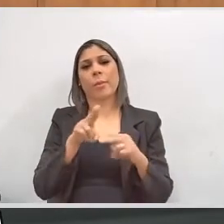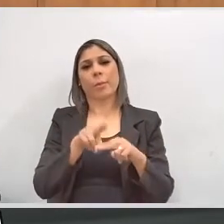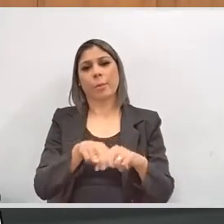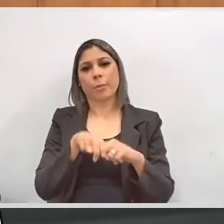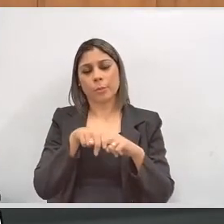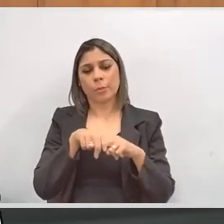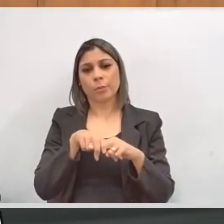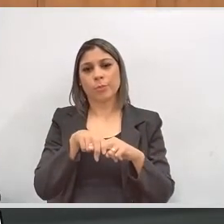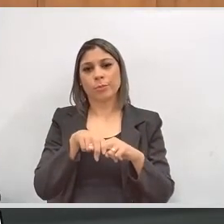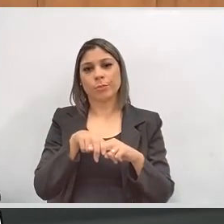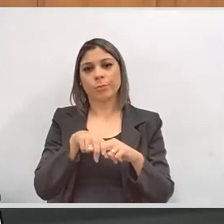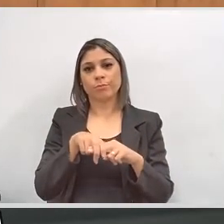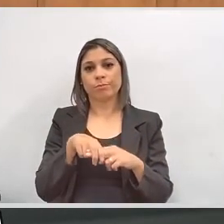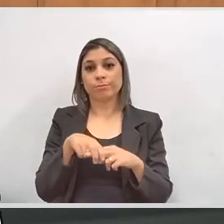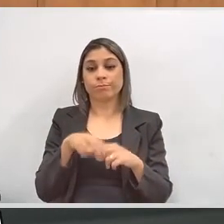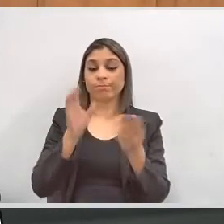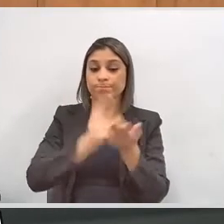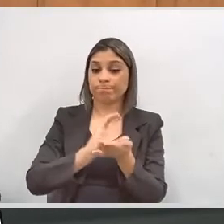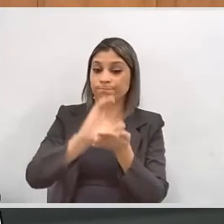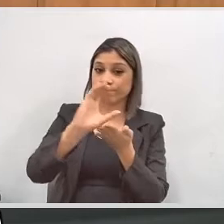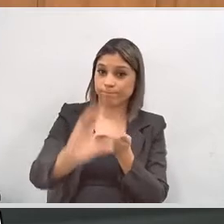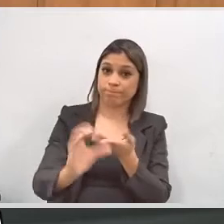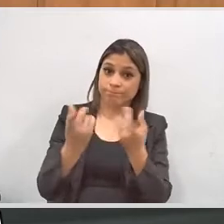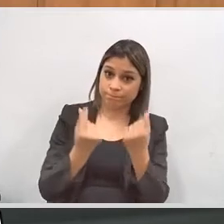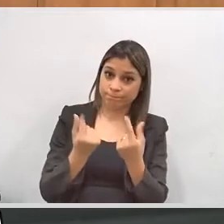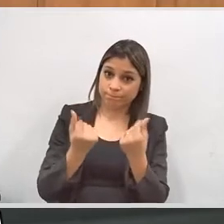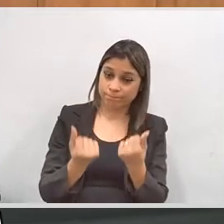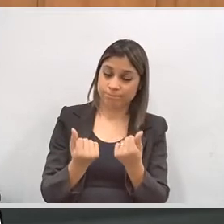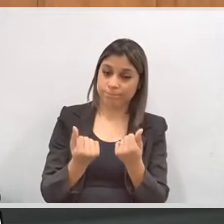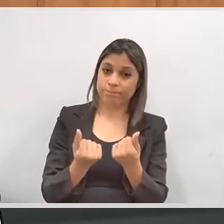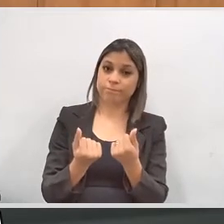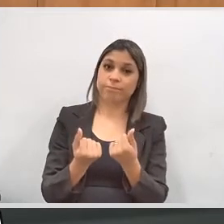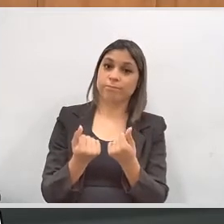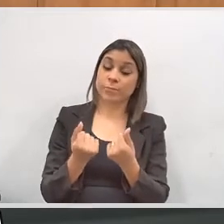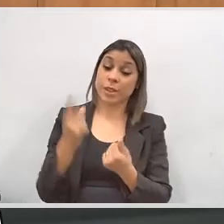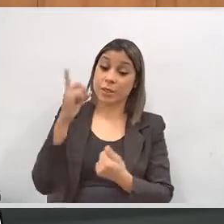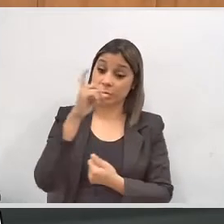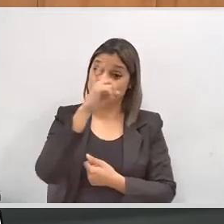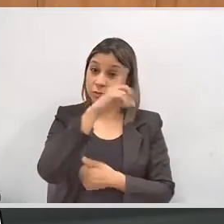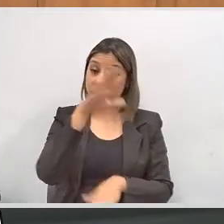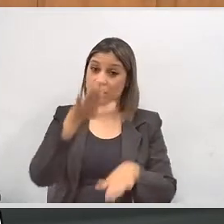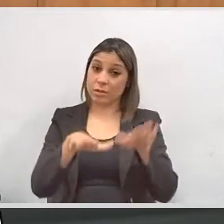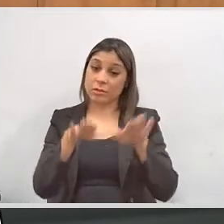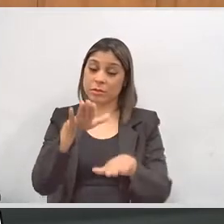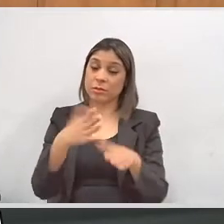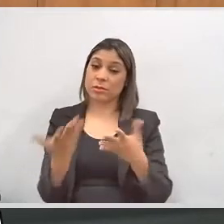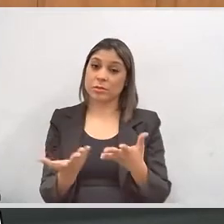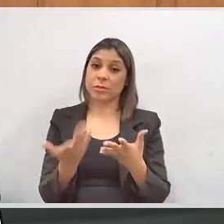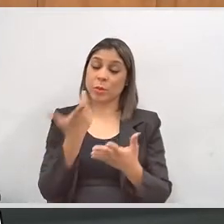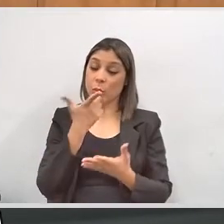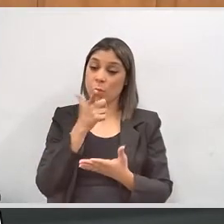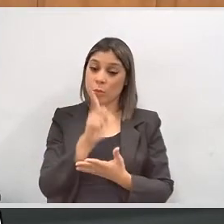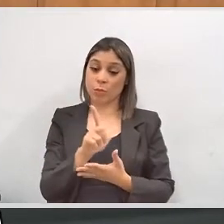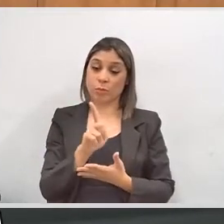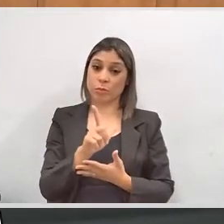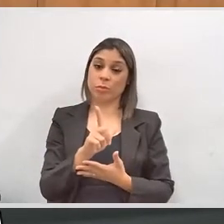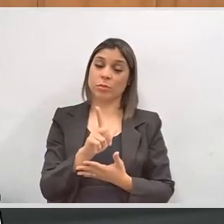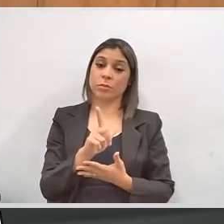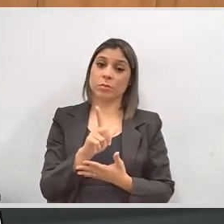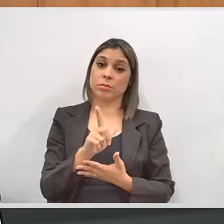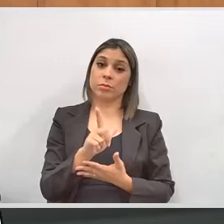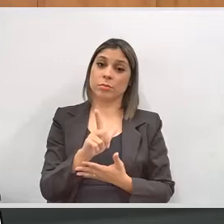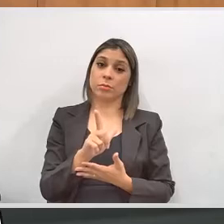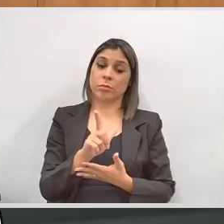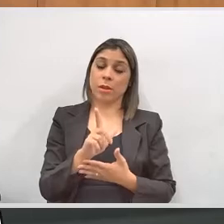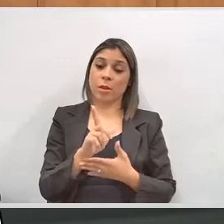com relação a recursos, isso dificulta um pouco a gente atender todas